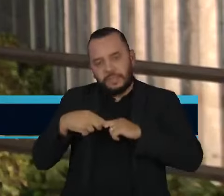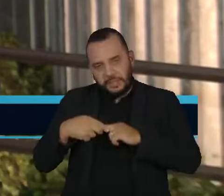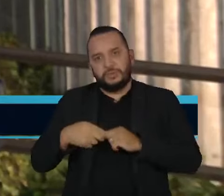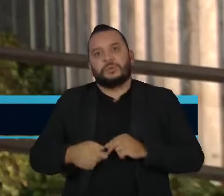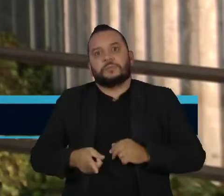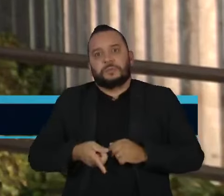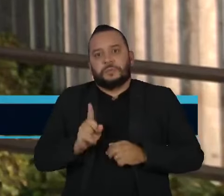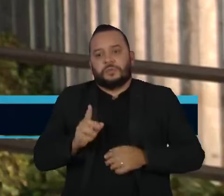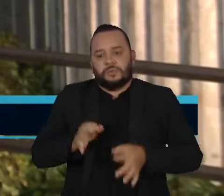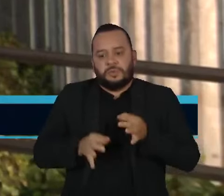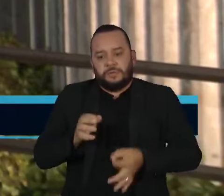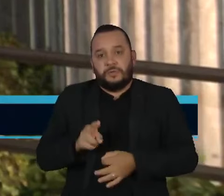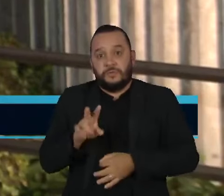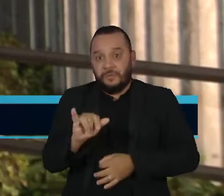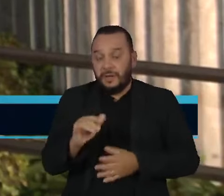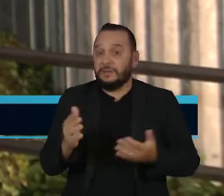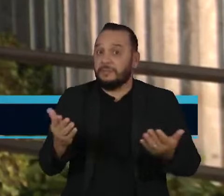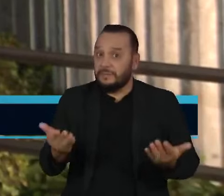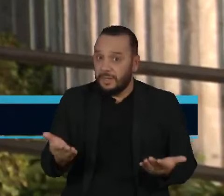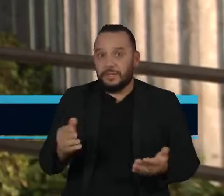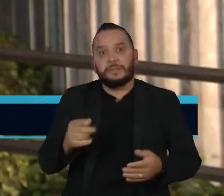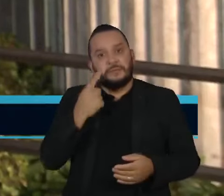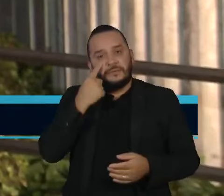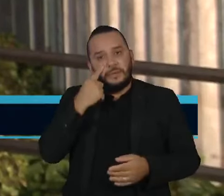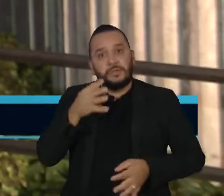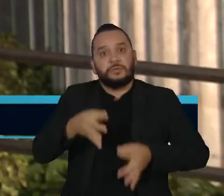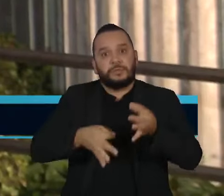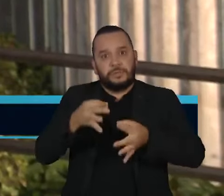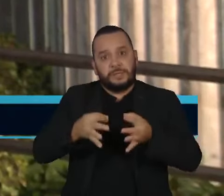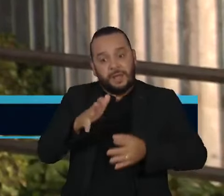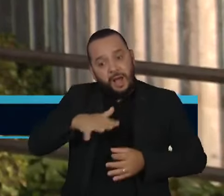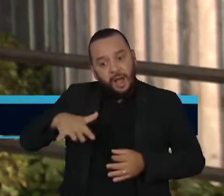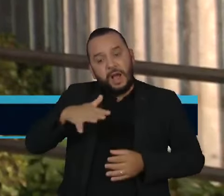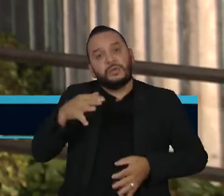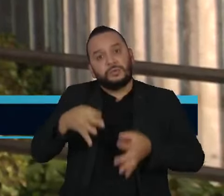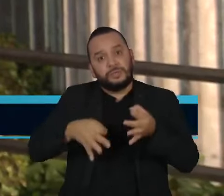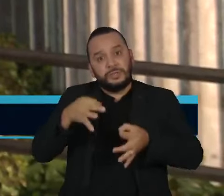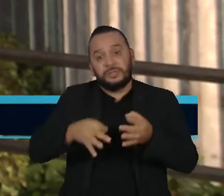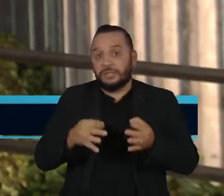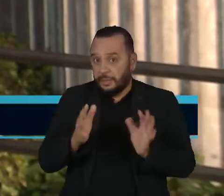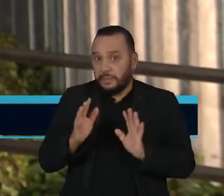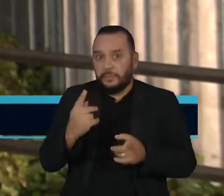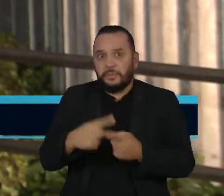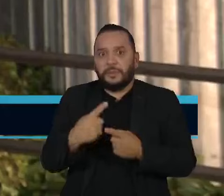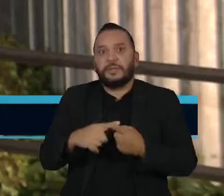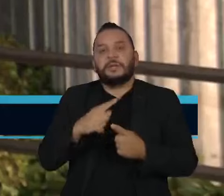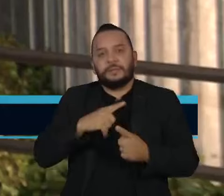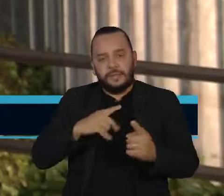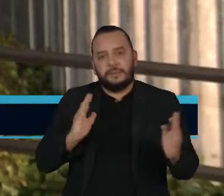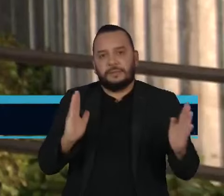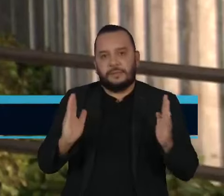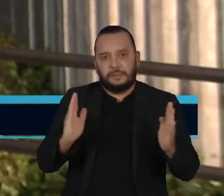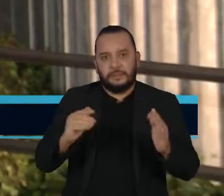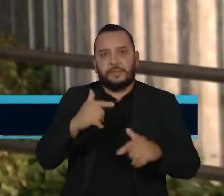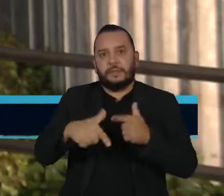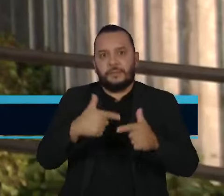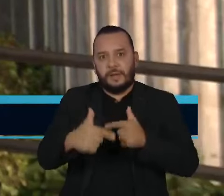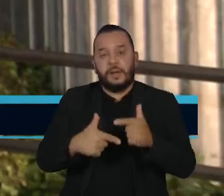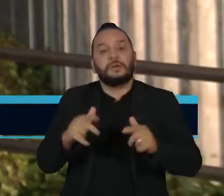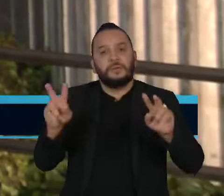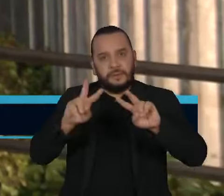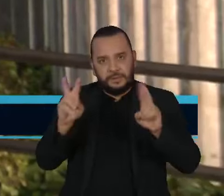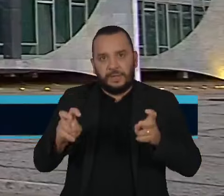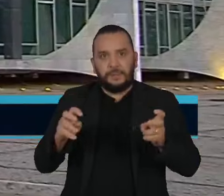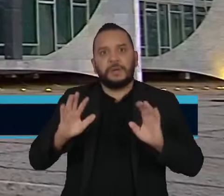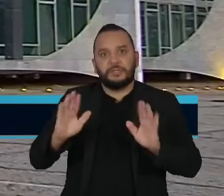Mas as implicações do julgamento devem ir além da esfera jurídica. Por envolver questões ligadas aos mandatos, o tema já movimenta o